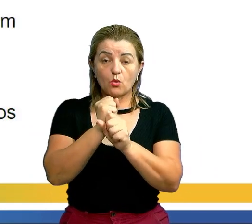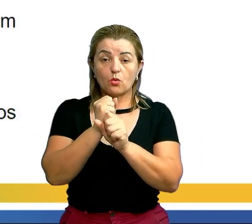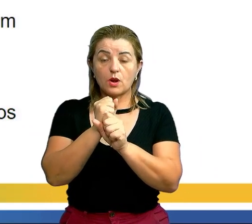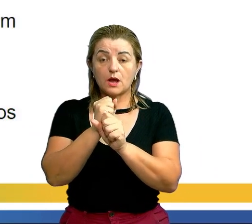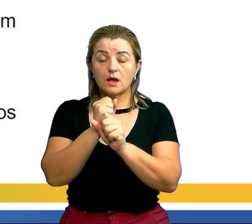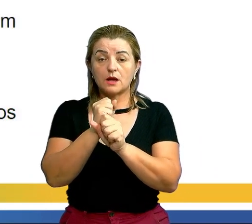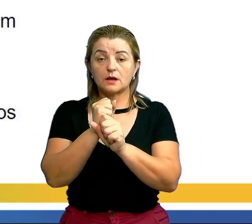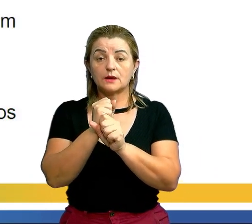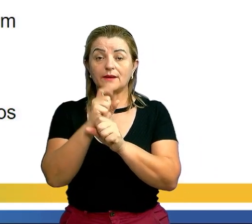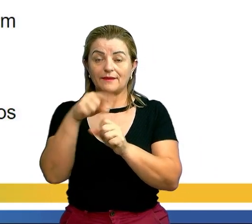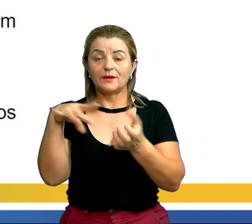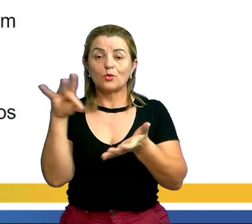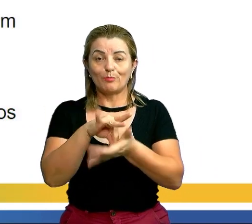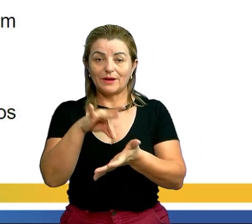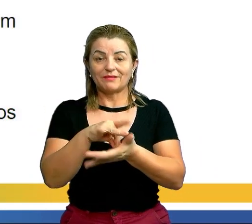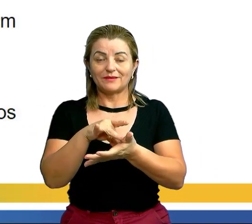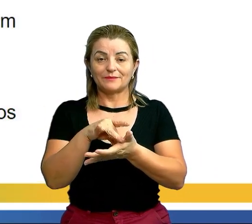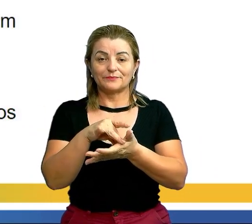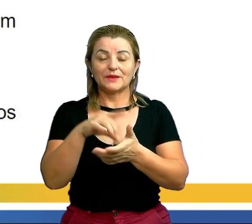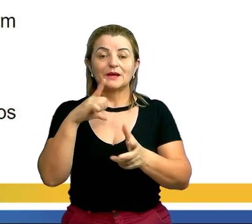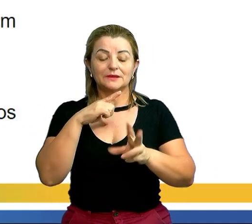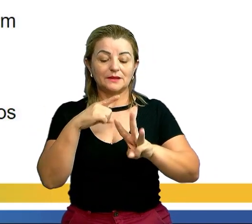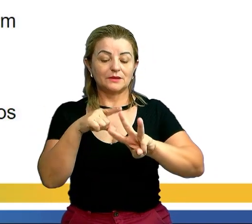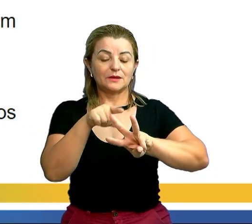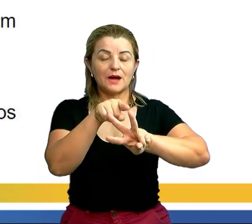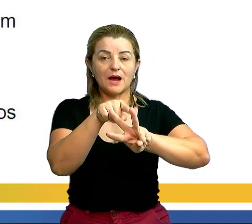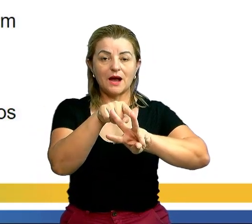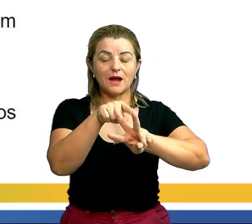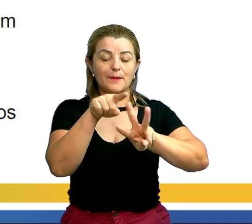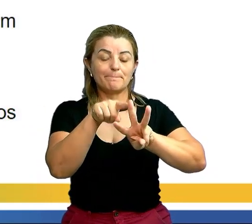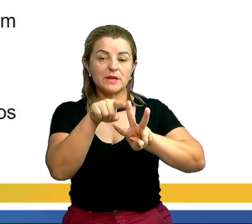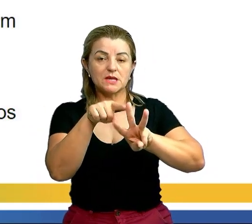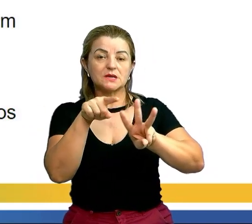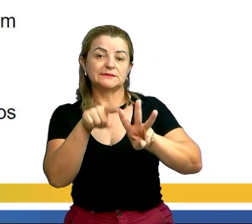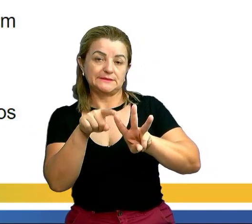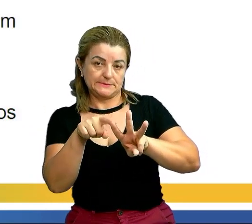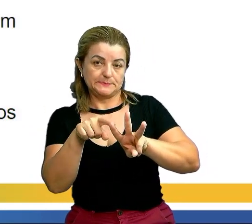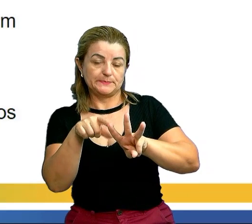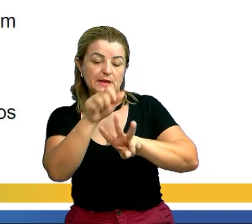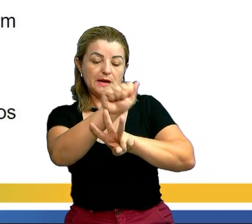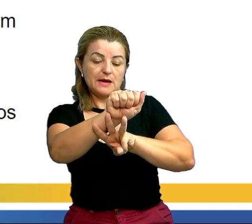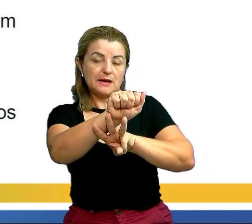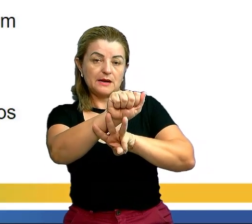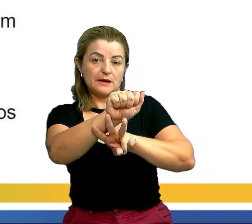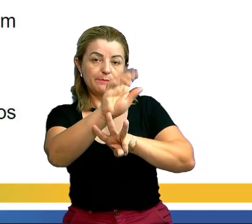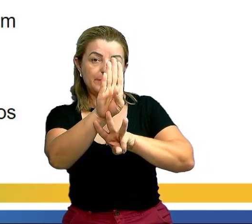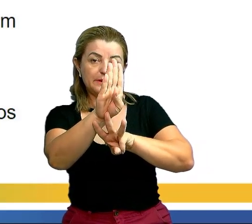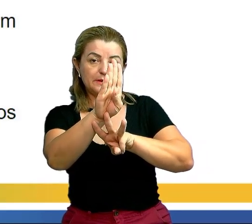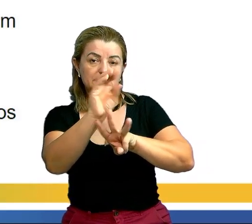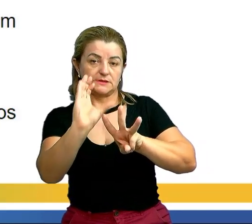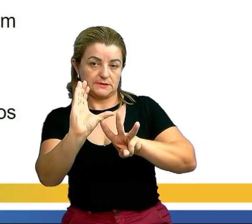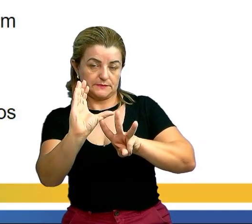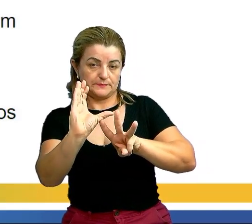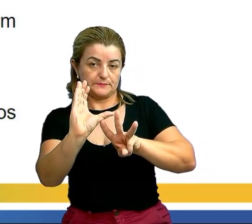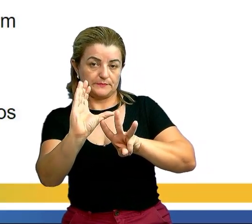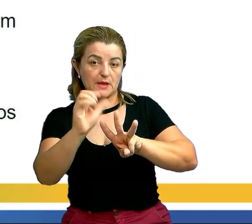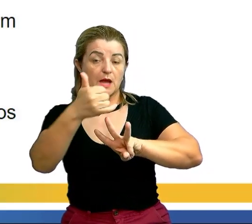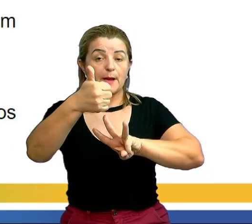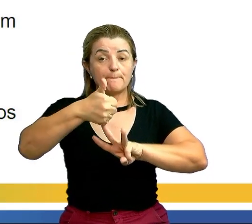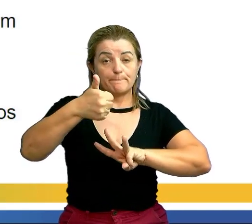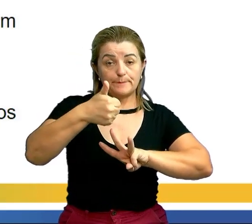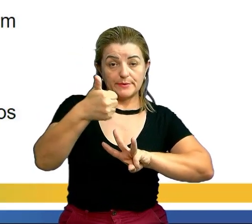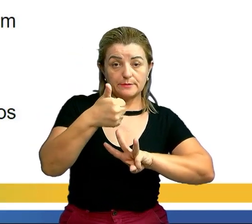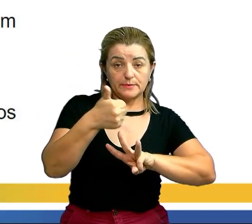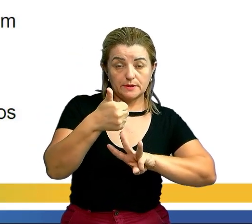equação. Ela é completa, por quê? Tem A, tem B e tem C. A, B e C. Primeiramente,